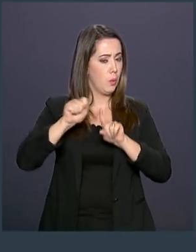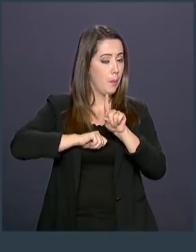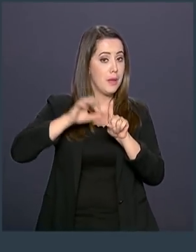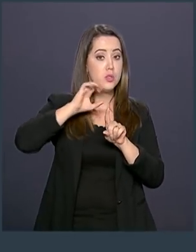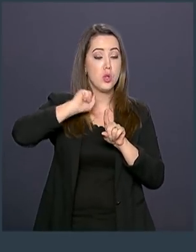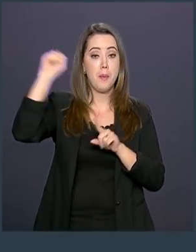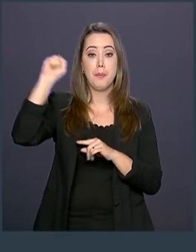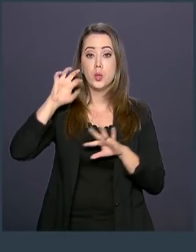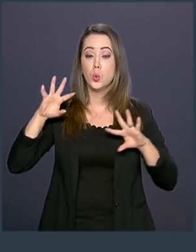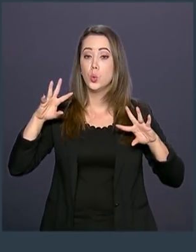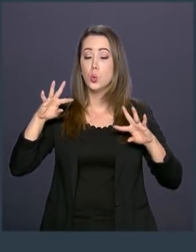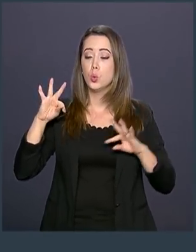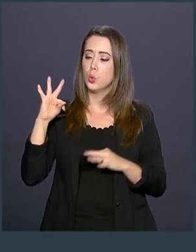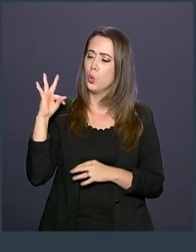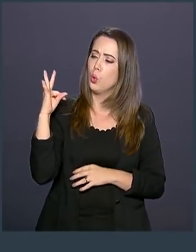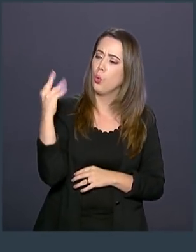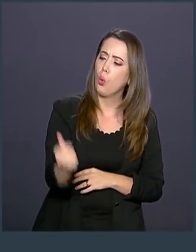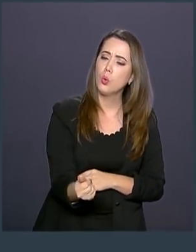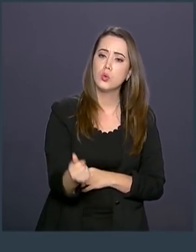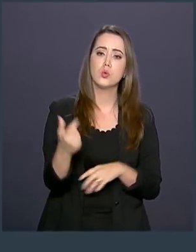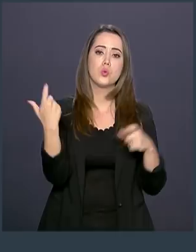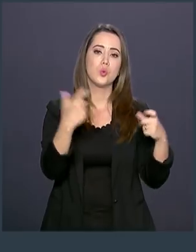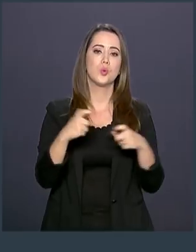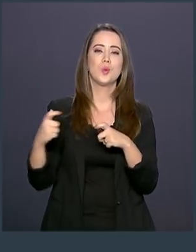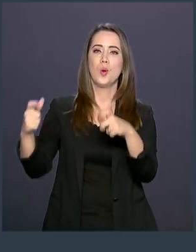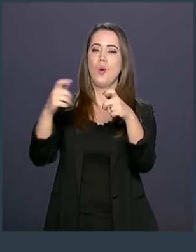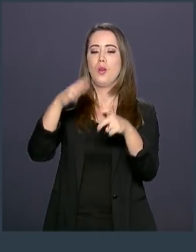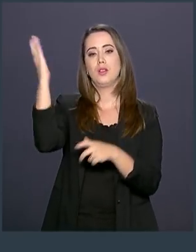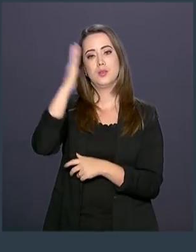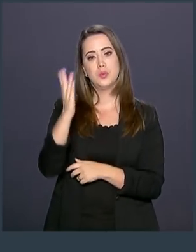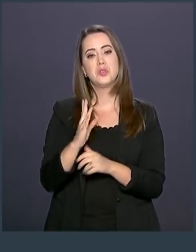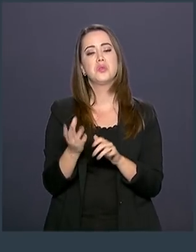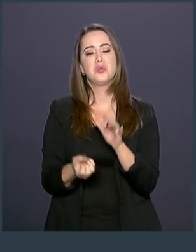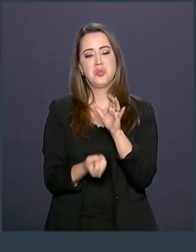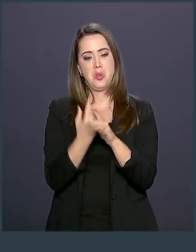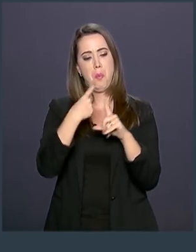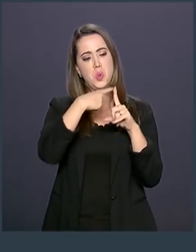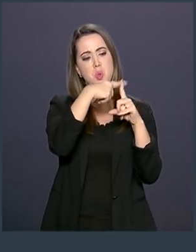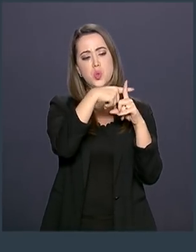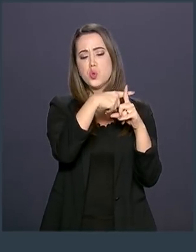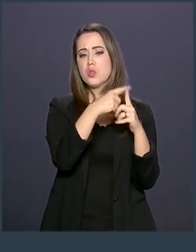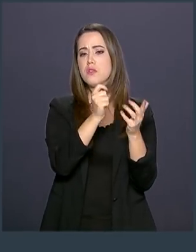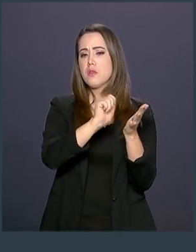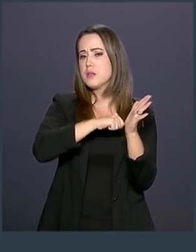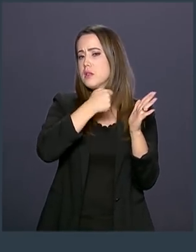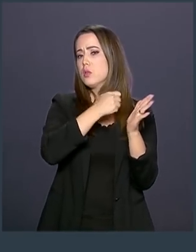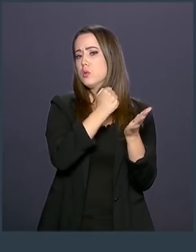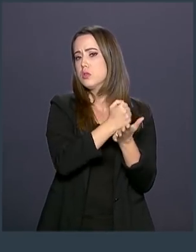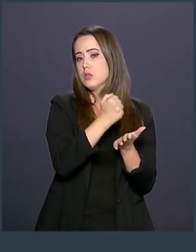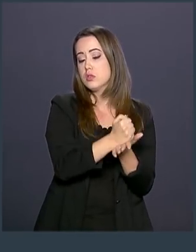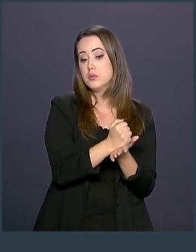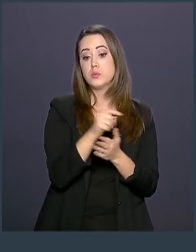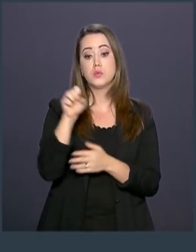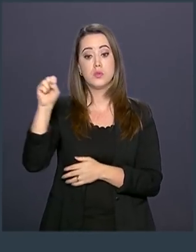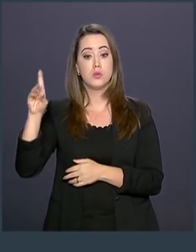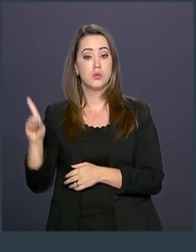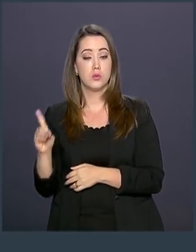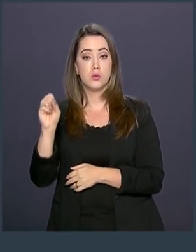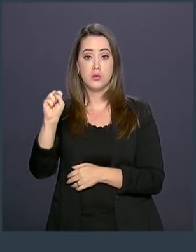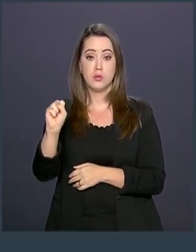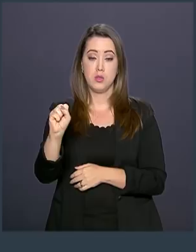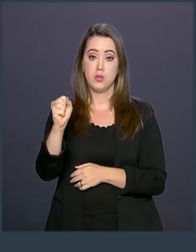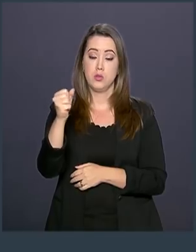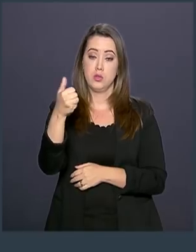todas as regiões brasileiras criaram empregos com carteira assinada. O Sudeste liderou a lista com abertura de 81 mil